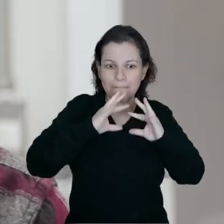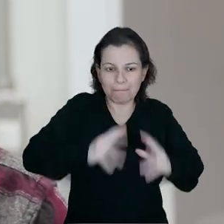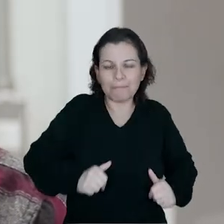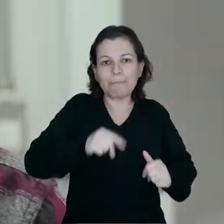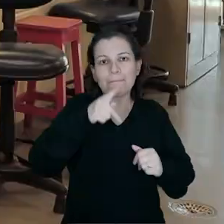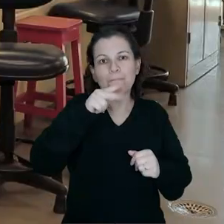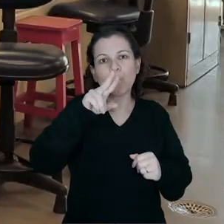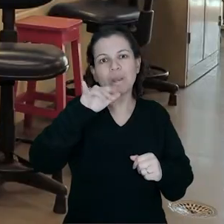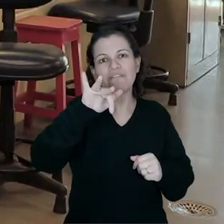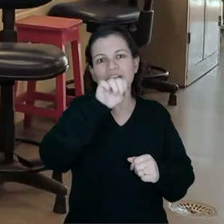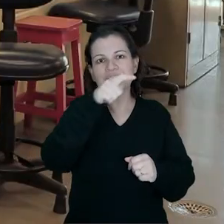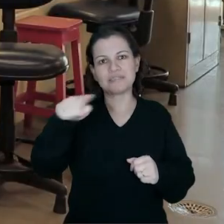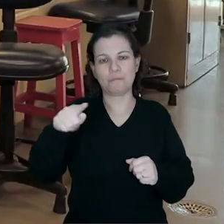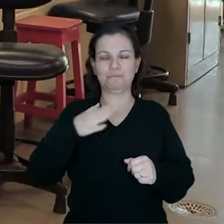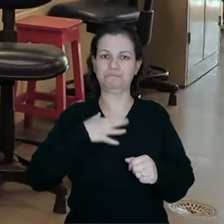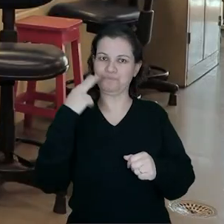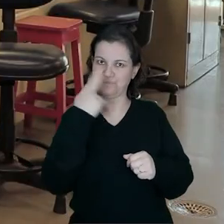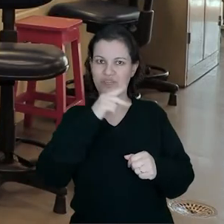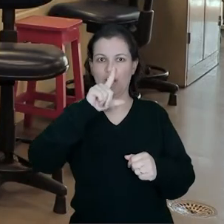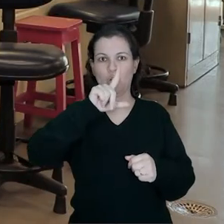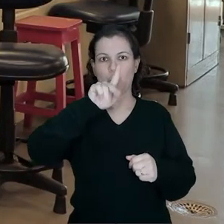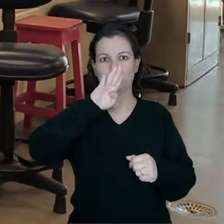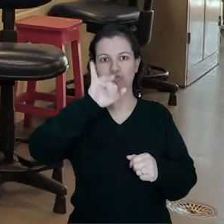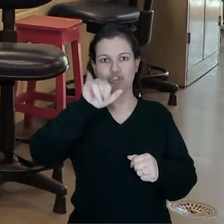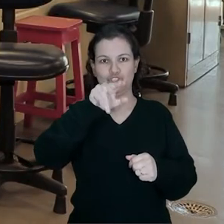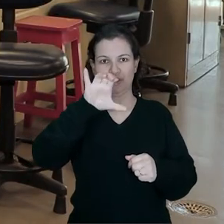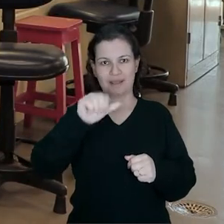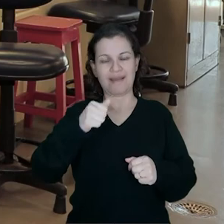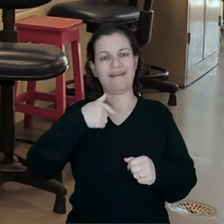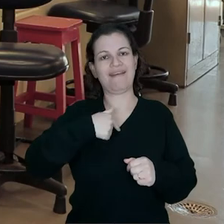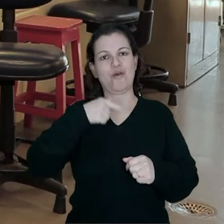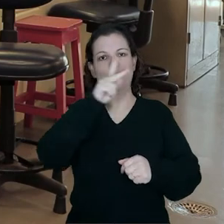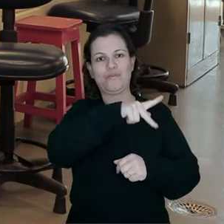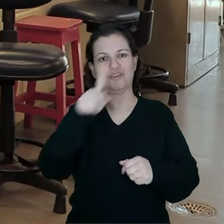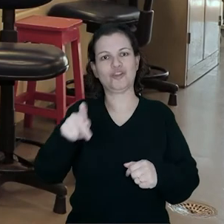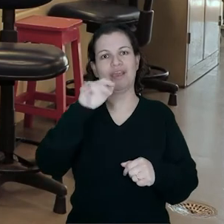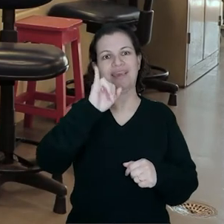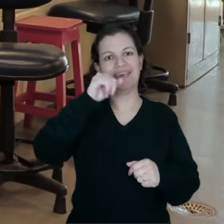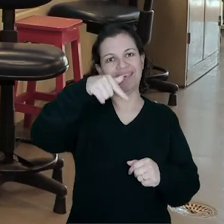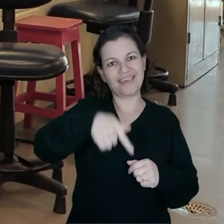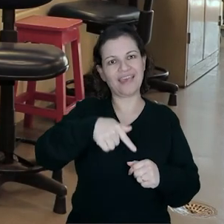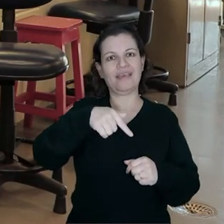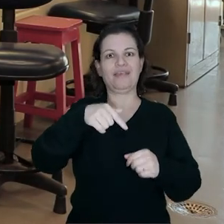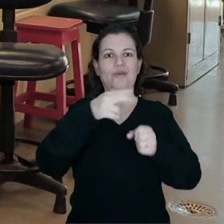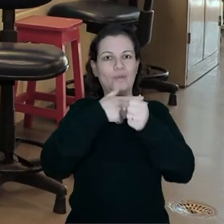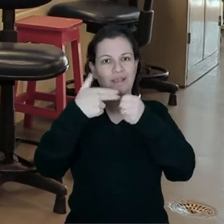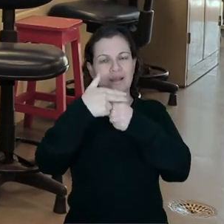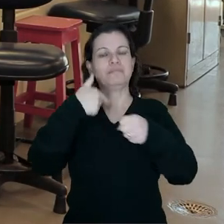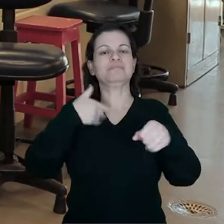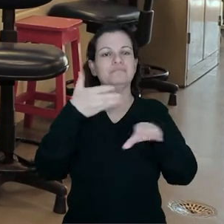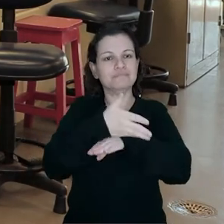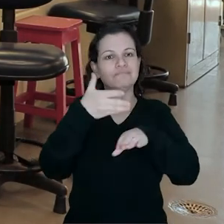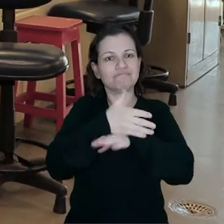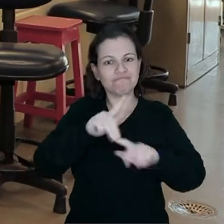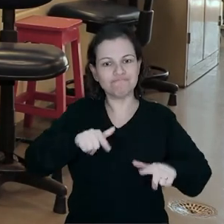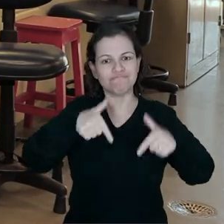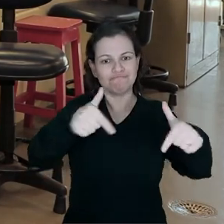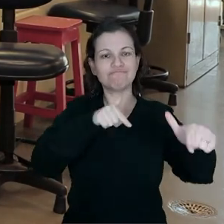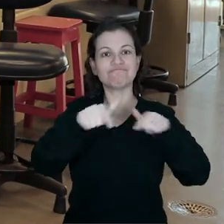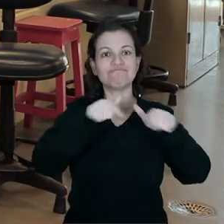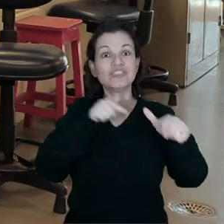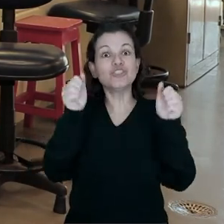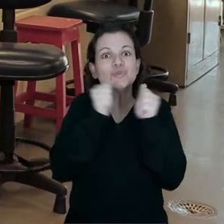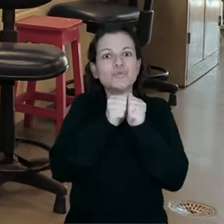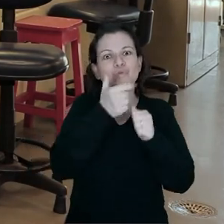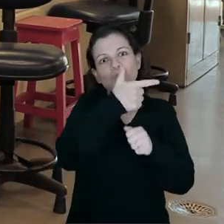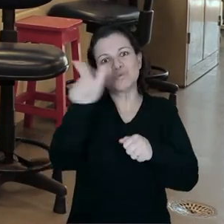purificação. Meu nome é Ljubitsa Tacit, sou docente do Estudo de Química da Unicamp e participo da força-tarefa